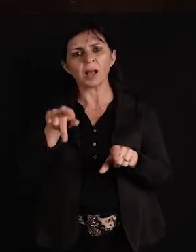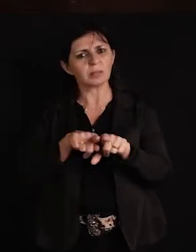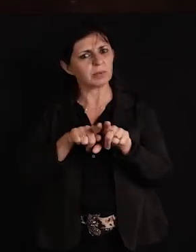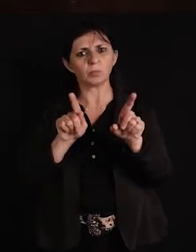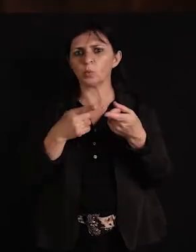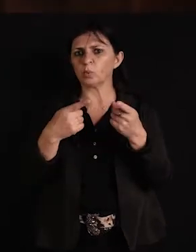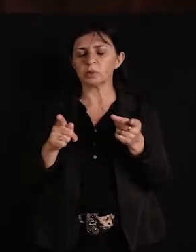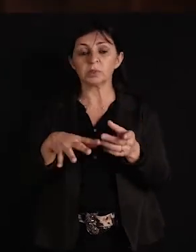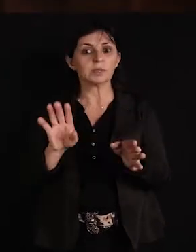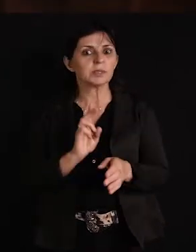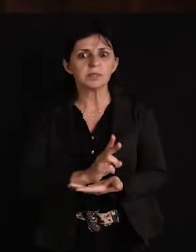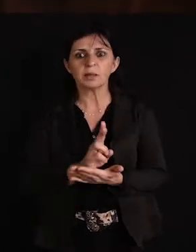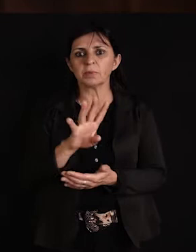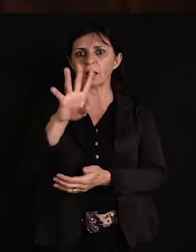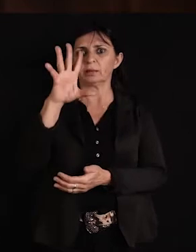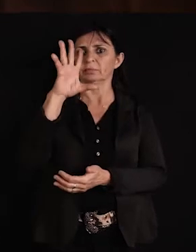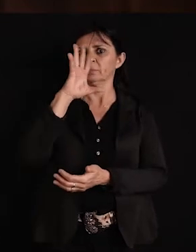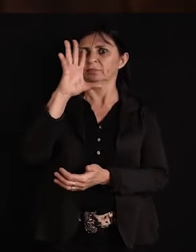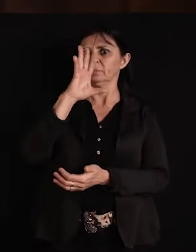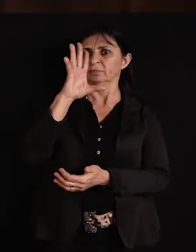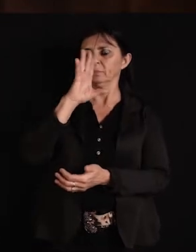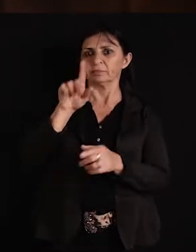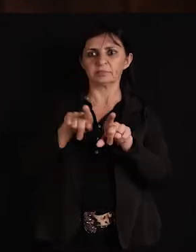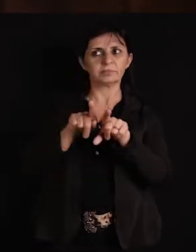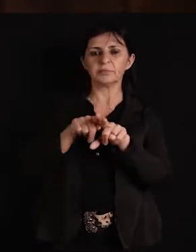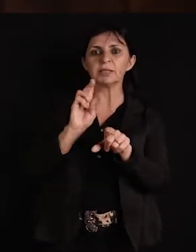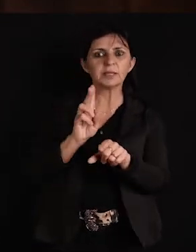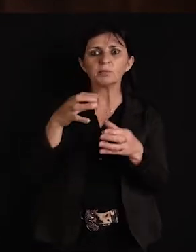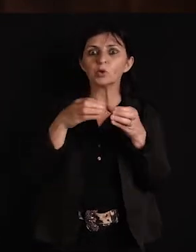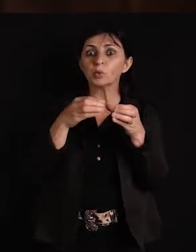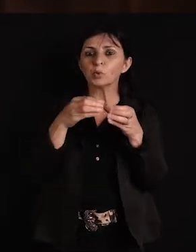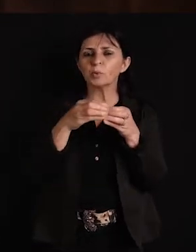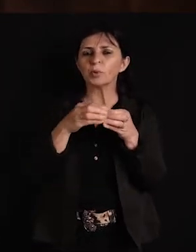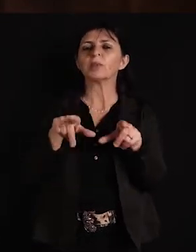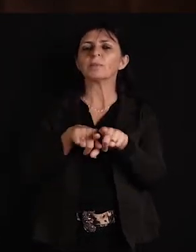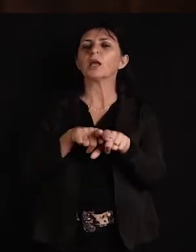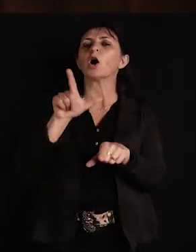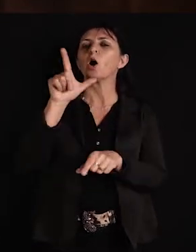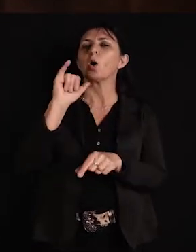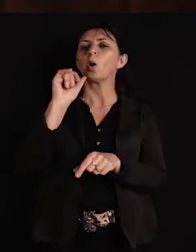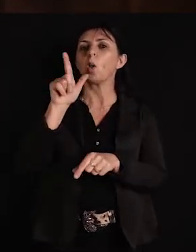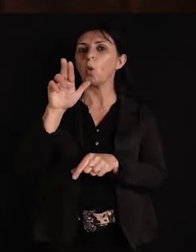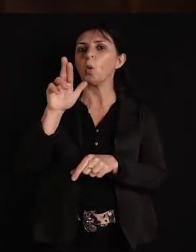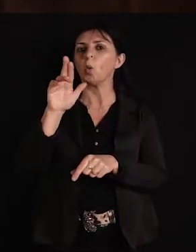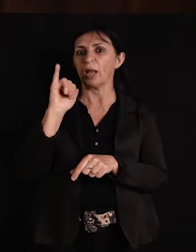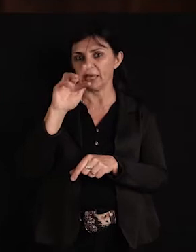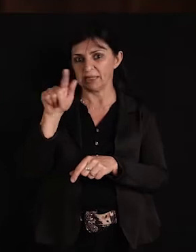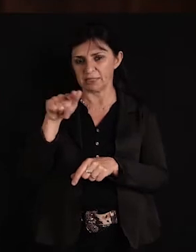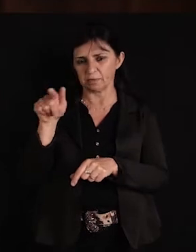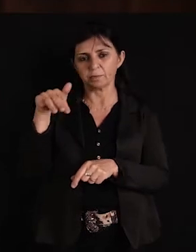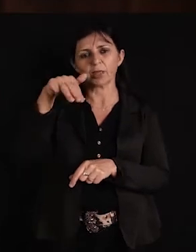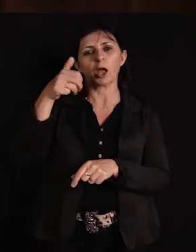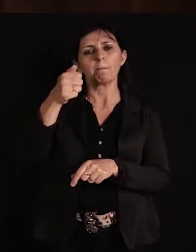muito o contrabaixista Luiz Carlos Lanfredi, que foi uma das referências musicais para mim, e